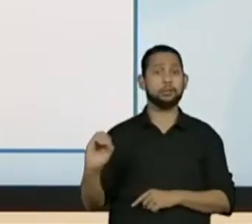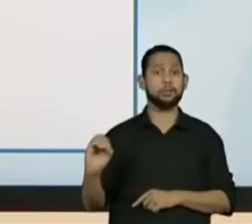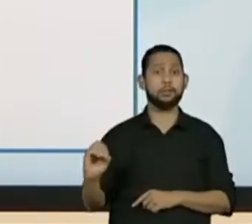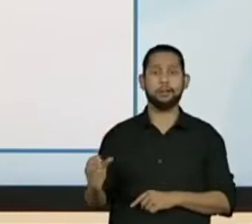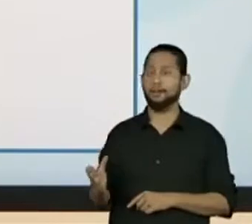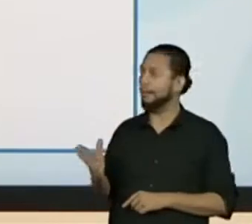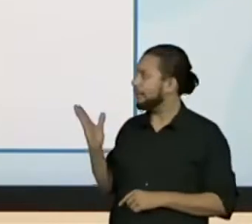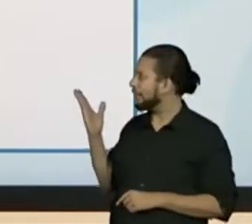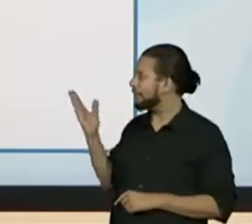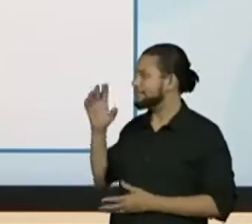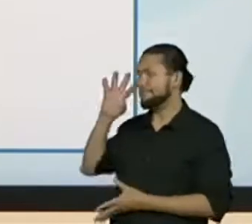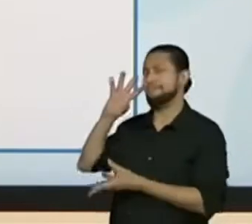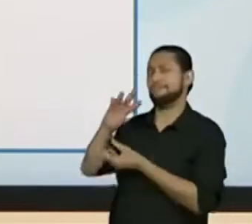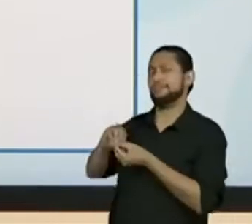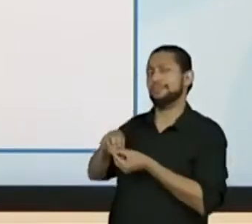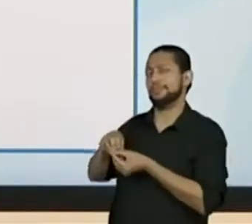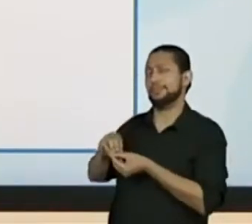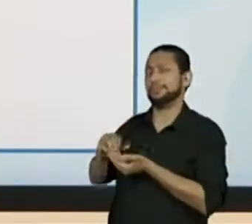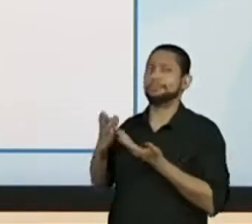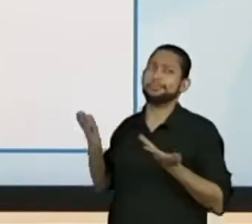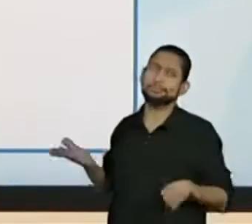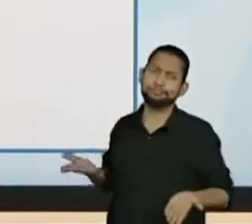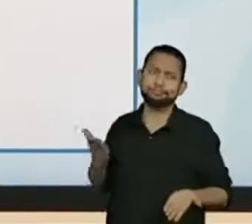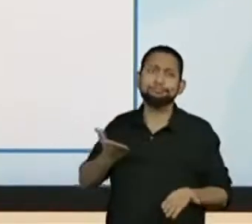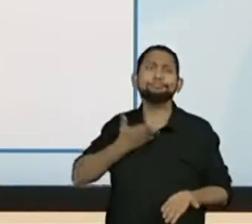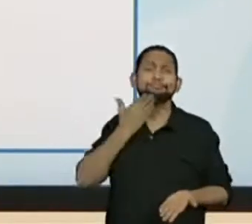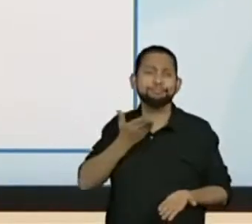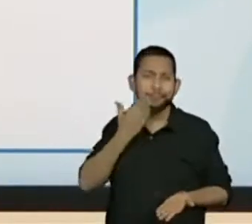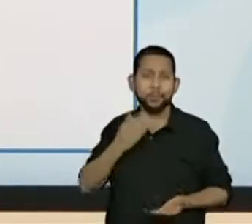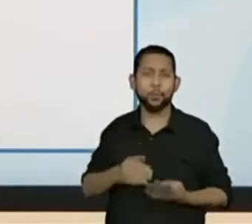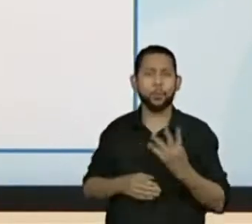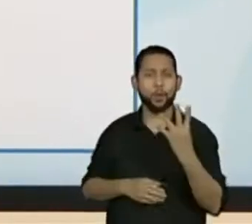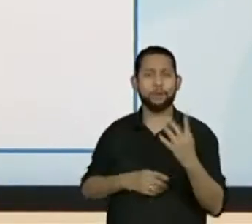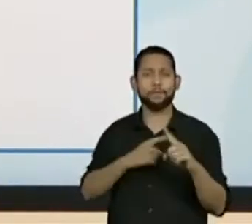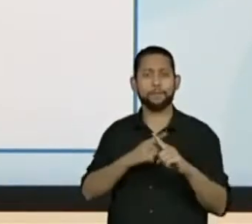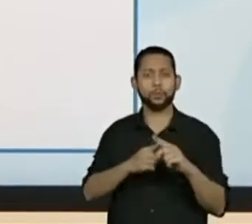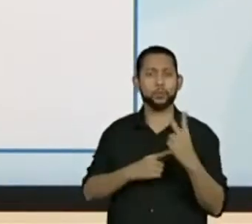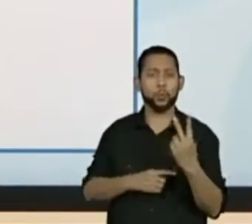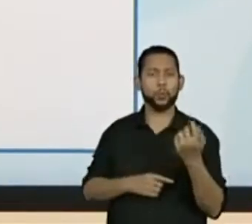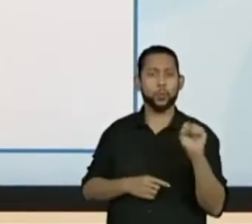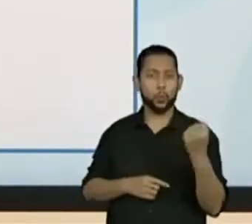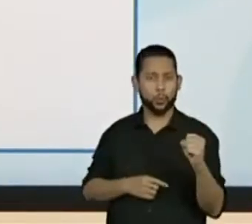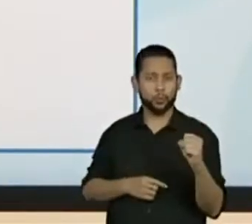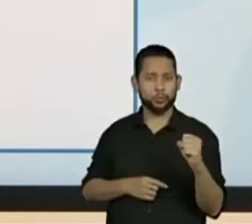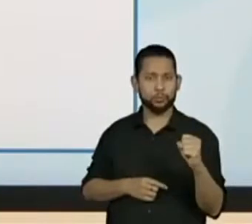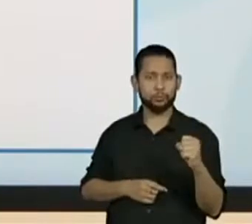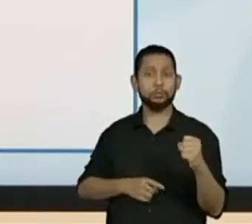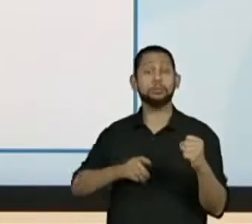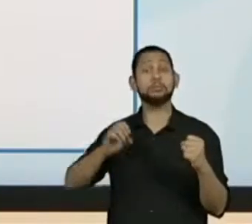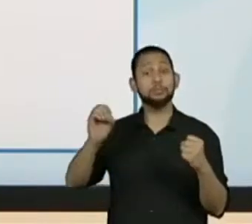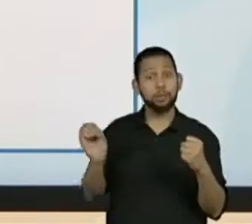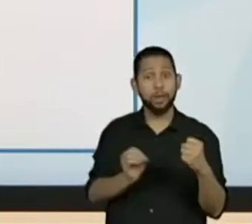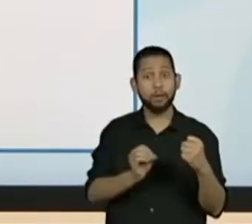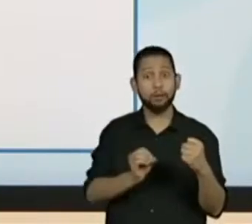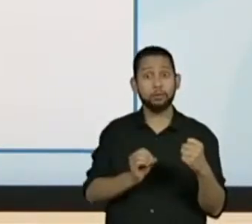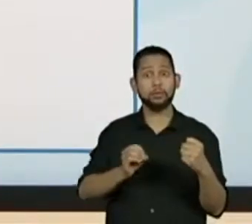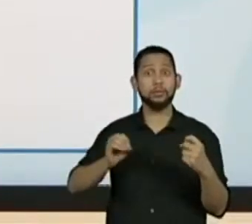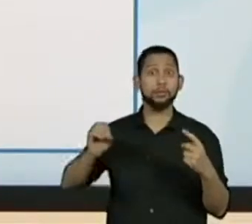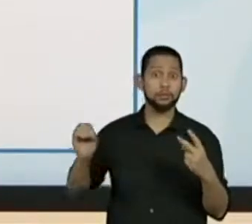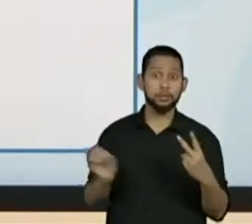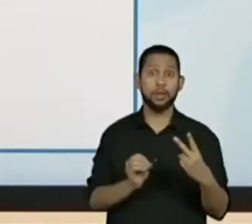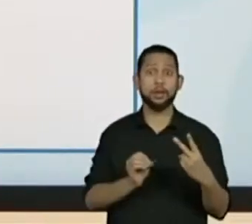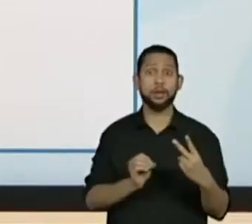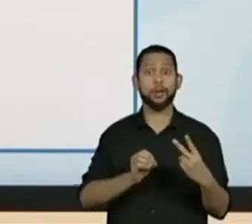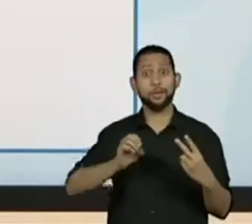80. Ou seja, eu consigo colocando mais, quanto mais zeros